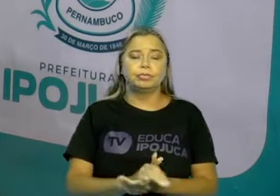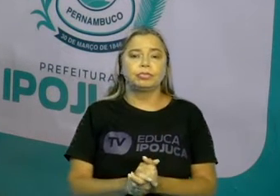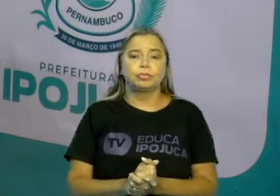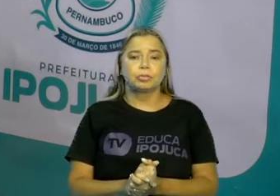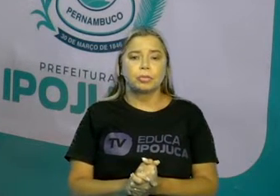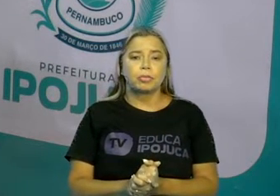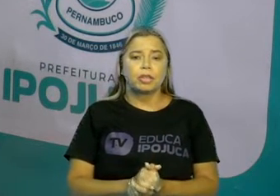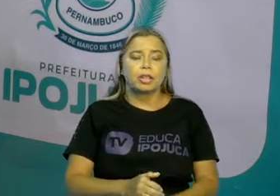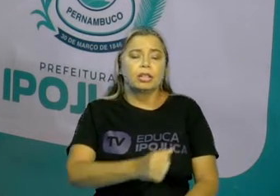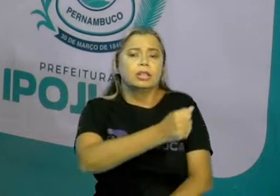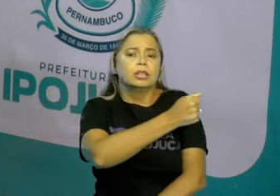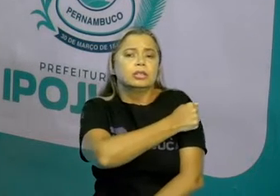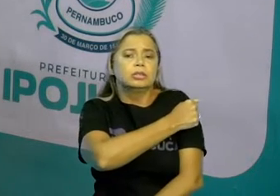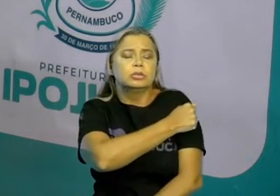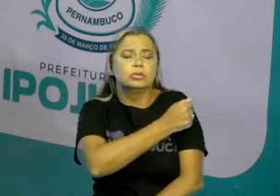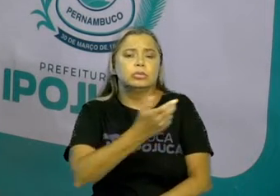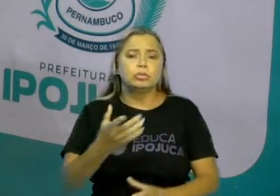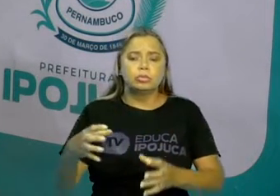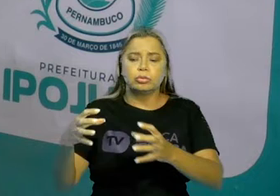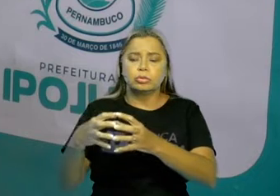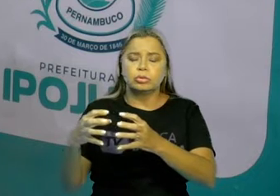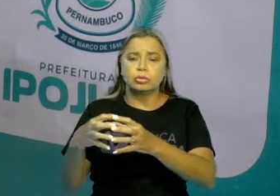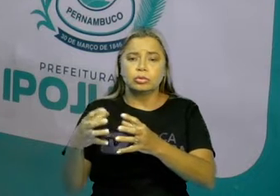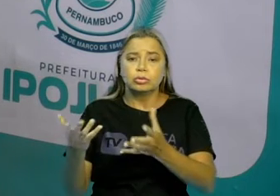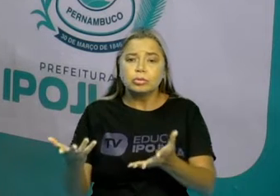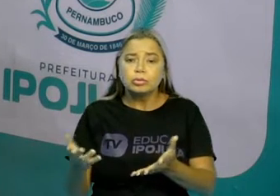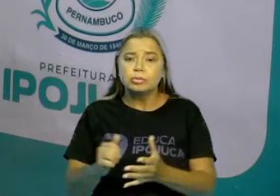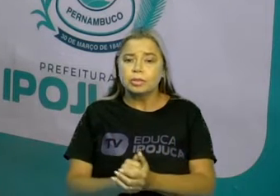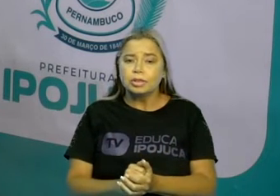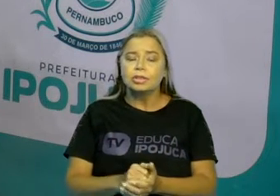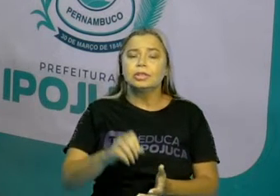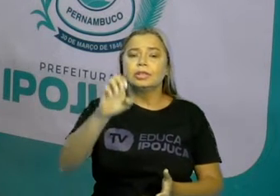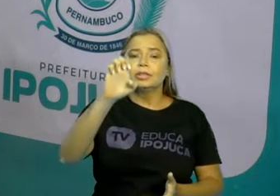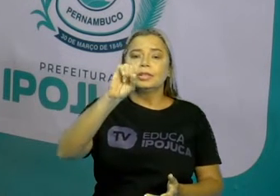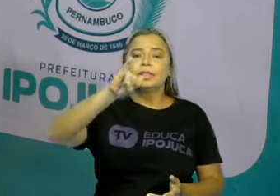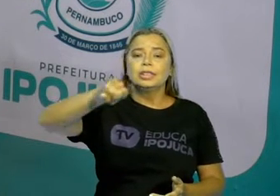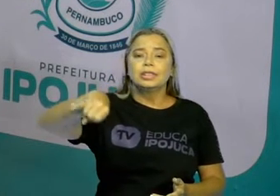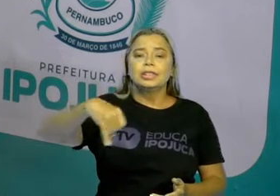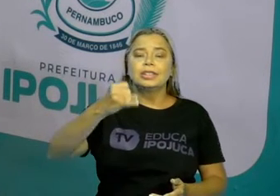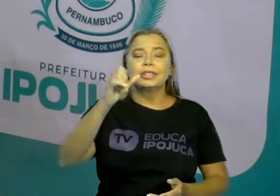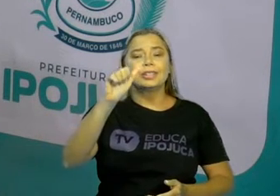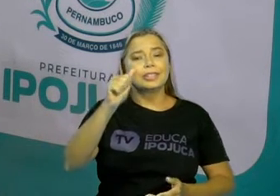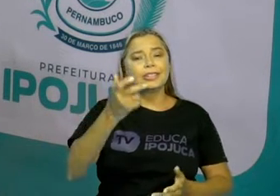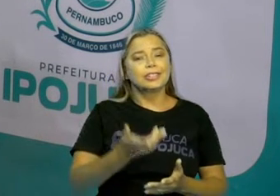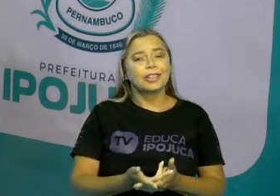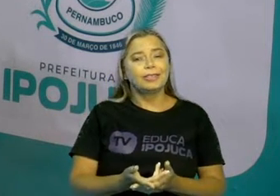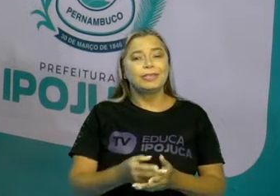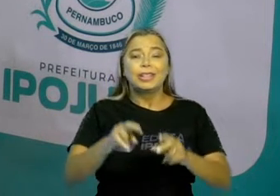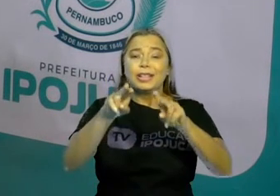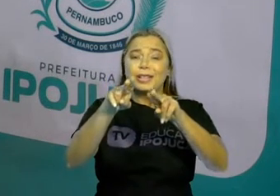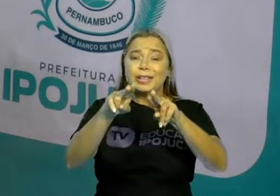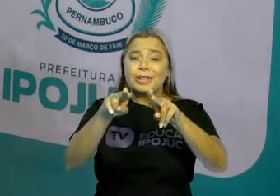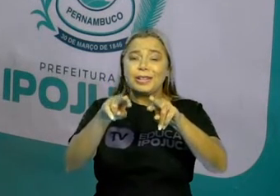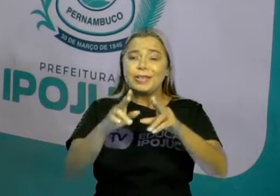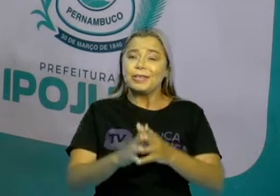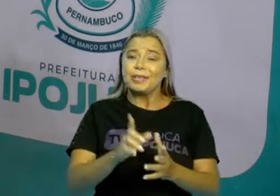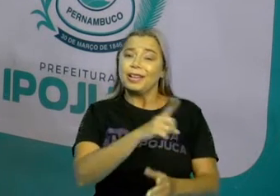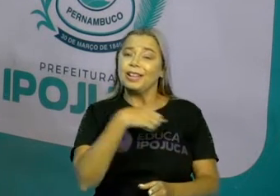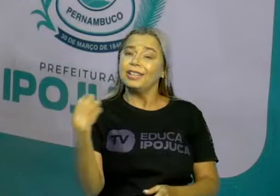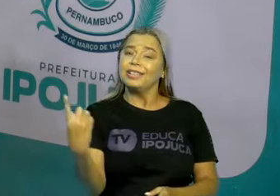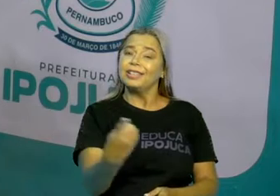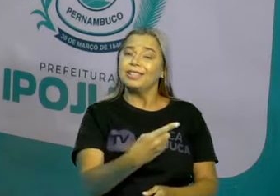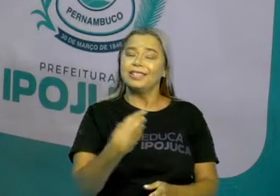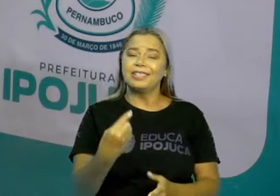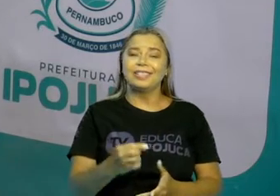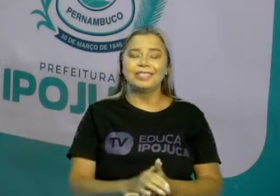E essa turma de alunos é considerada uma turma de jovens e adultos, como a nossa. Sendo